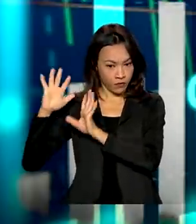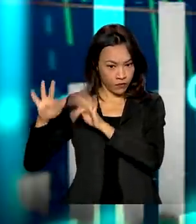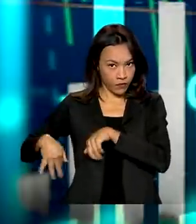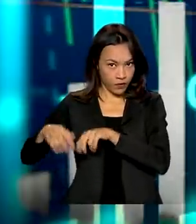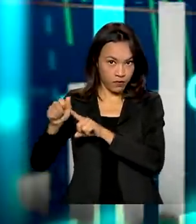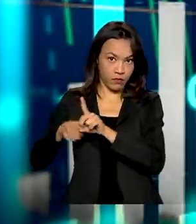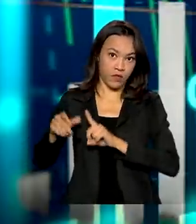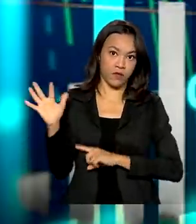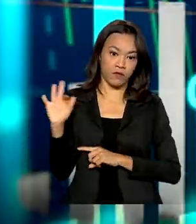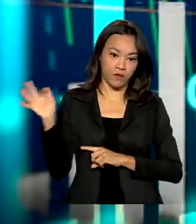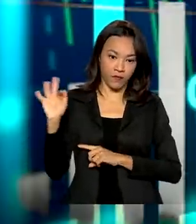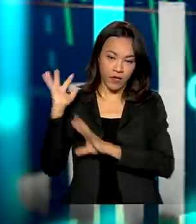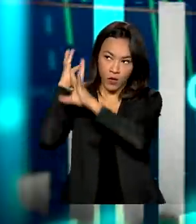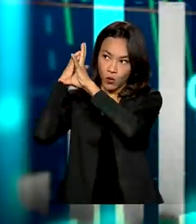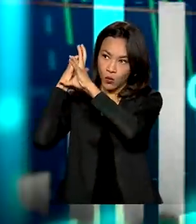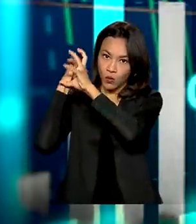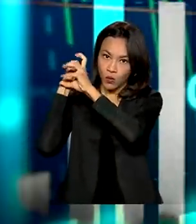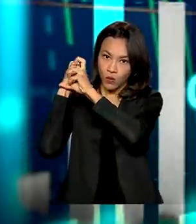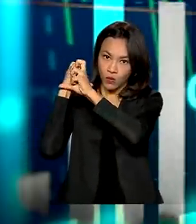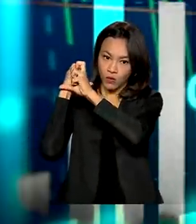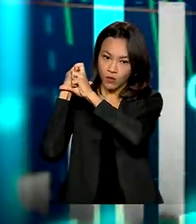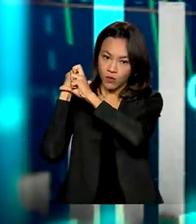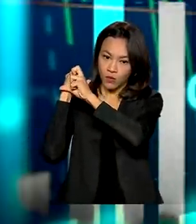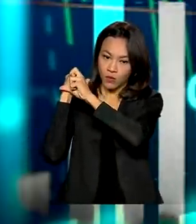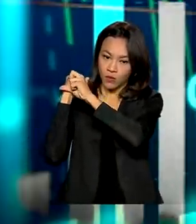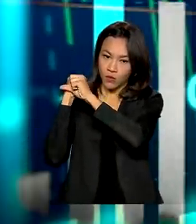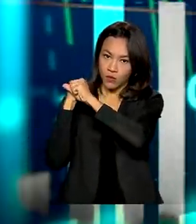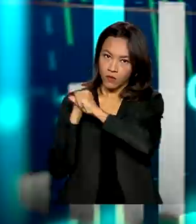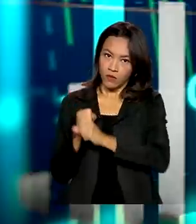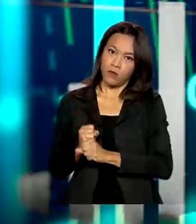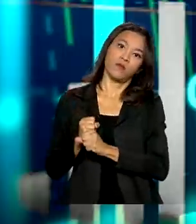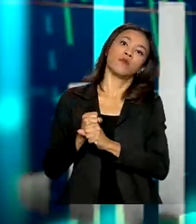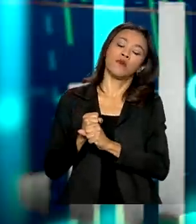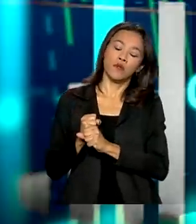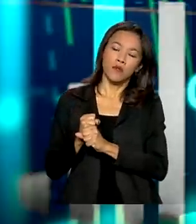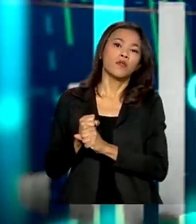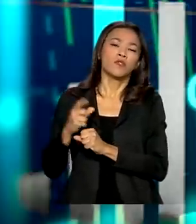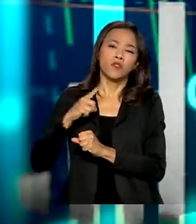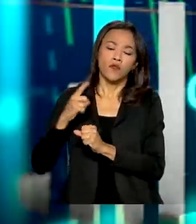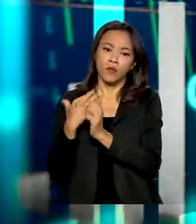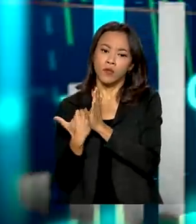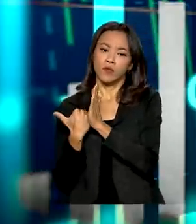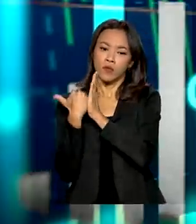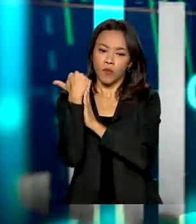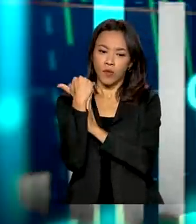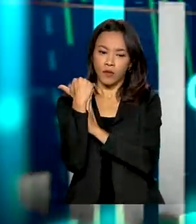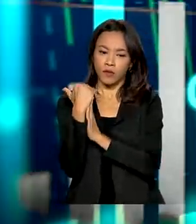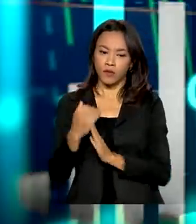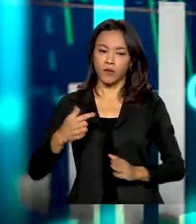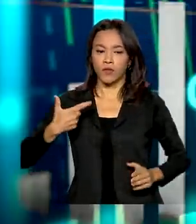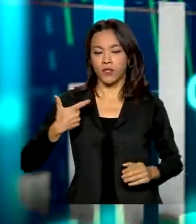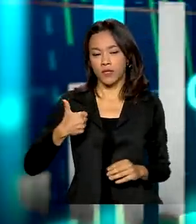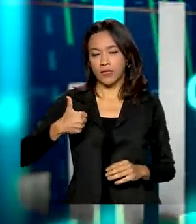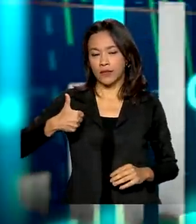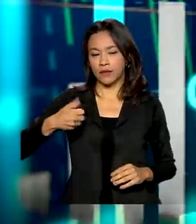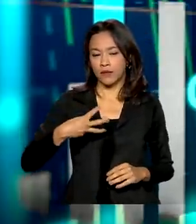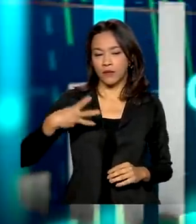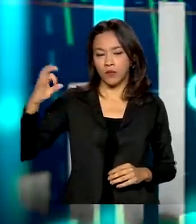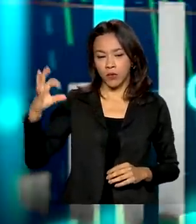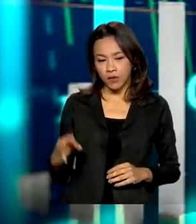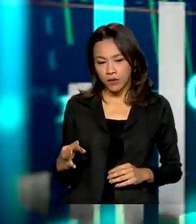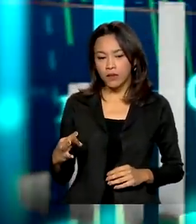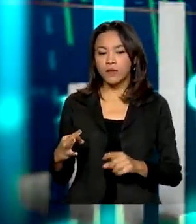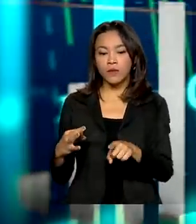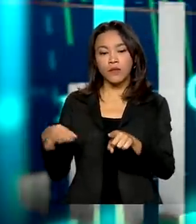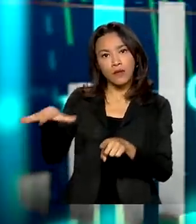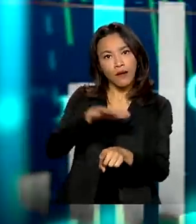ou seja, no acumulado de 12 meses finalizando nesse segundo mês, nós tivemos, então, um crescimento de 13% acumulado. O destaque,